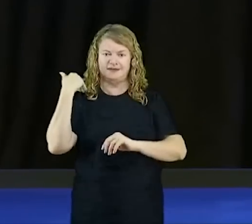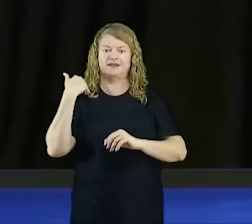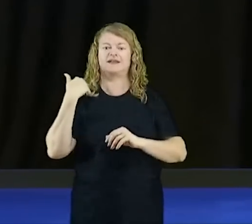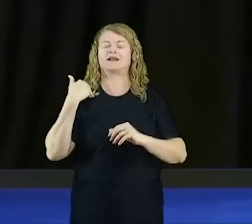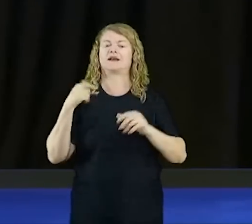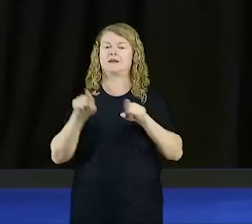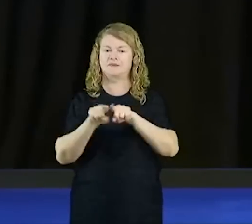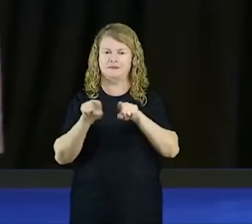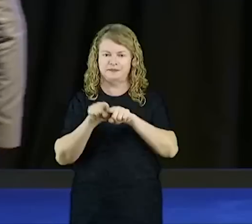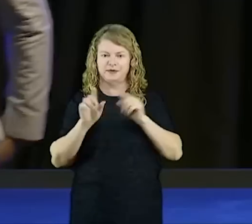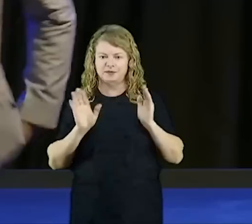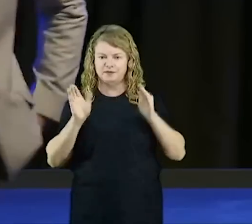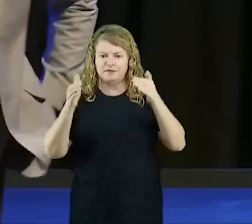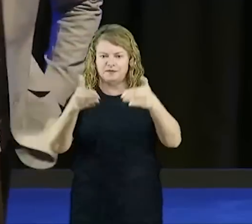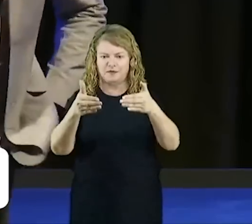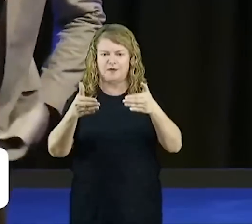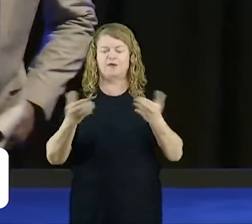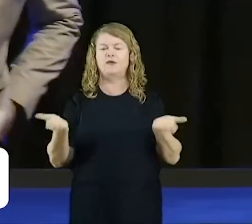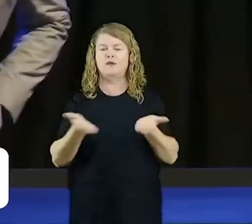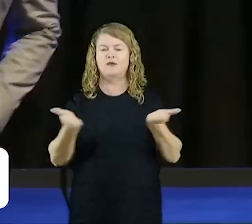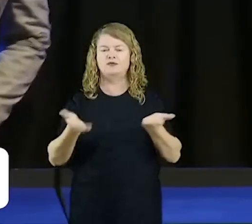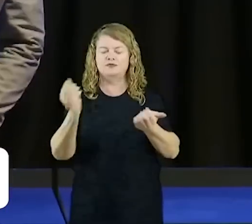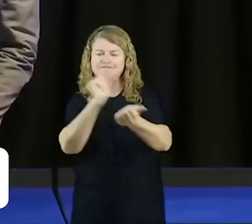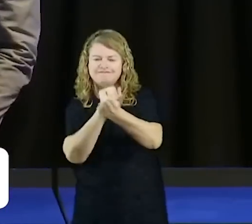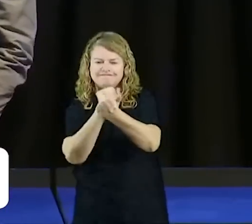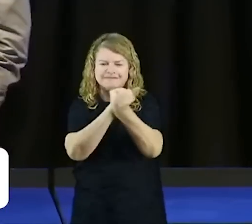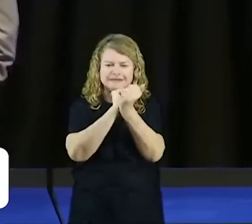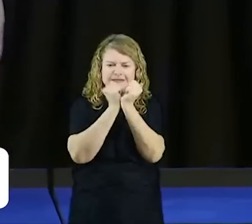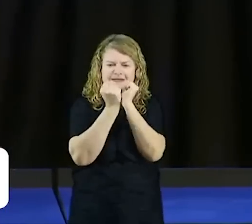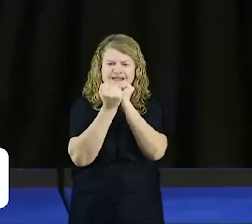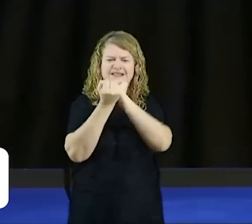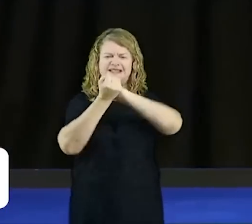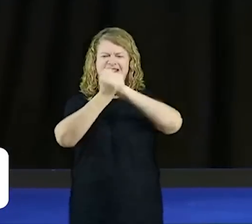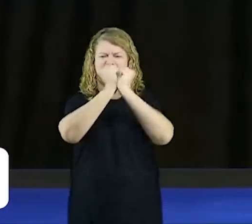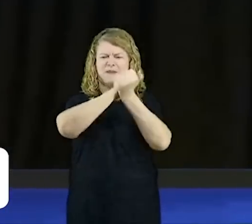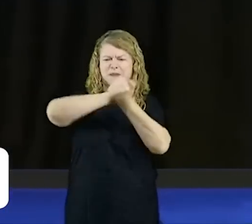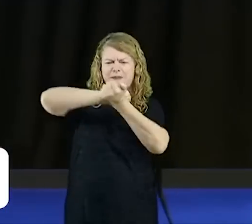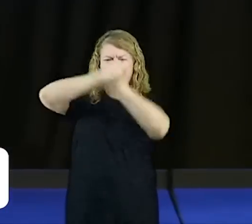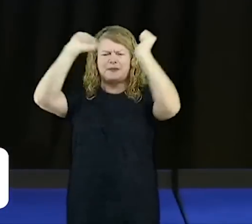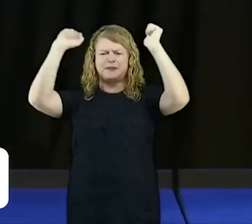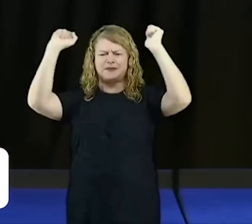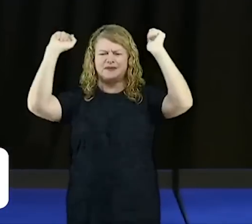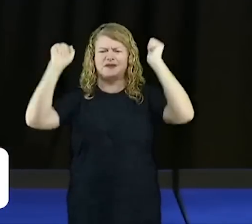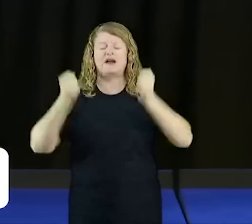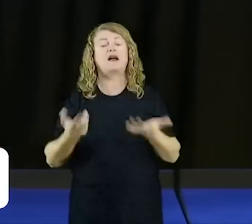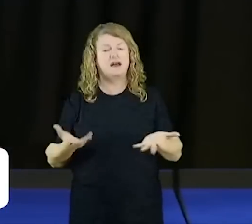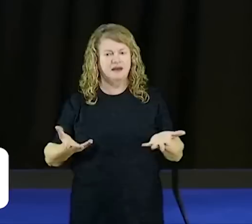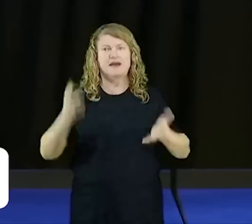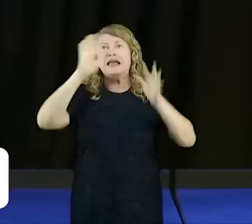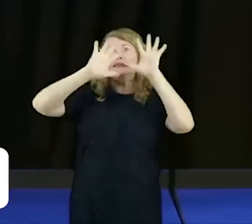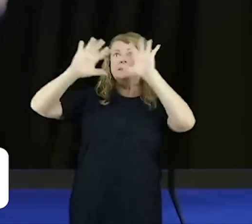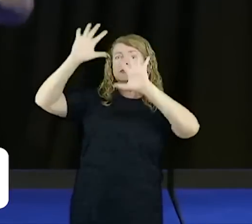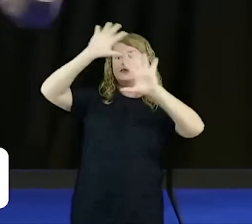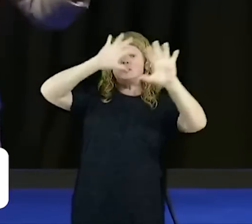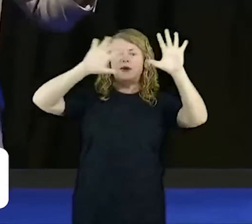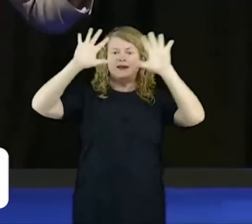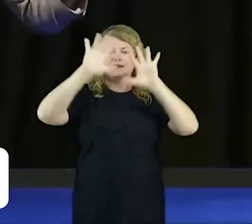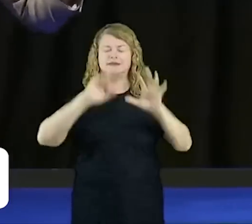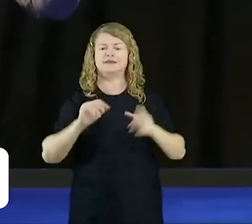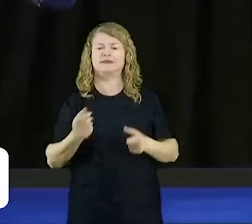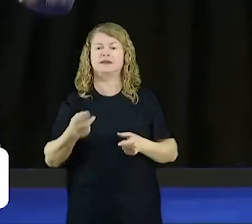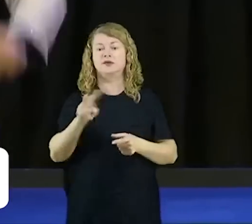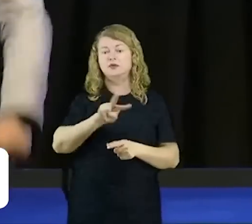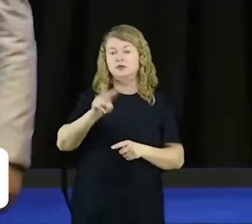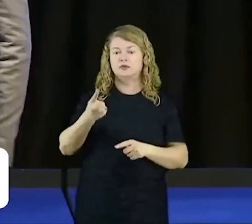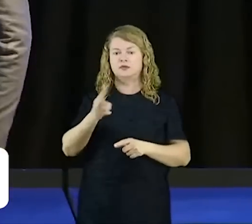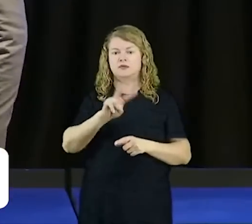jornada, hoje eu quero falar sobre cativeiros espirituais, muita gente confunde fortalezas com cativeiros, são duas coisas